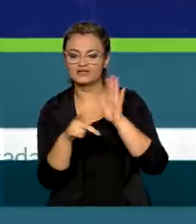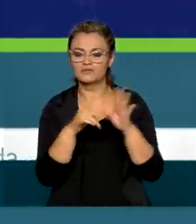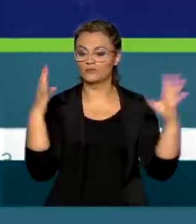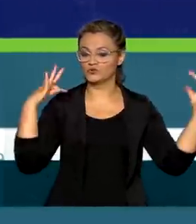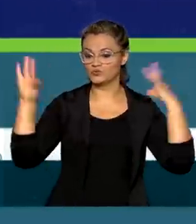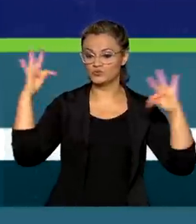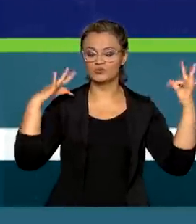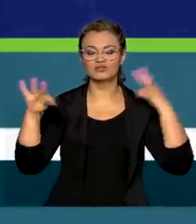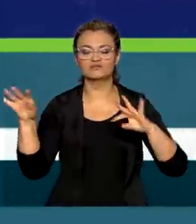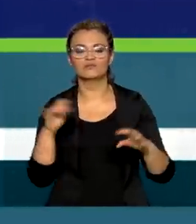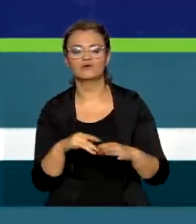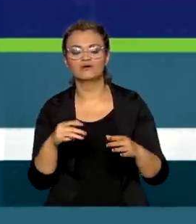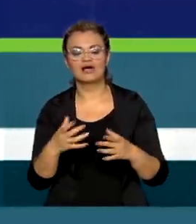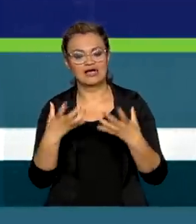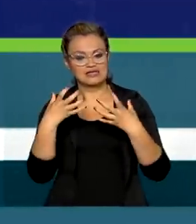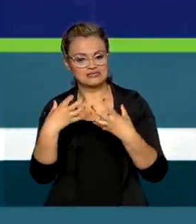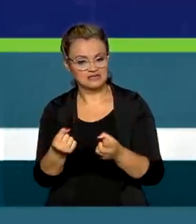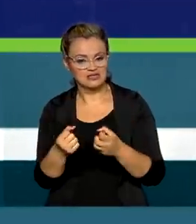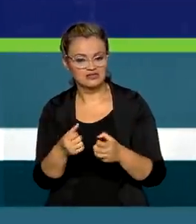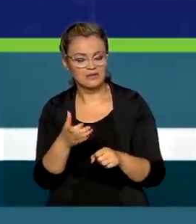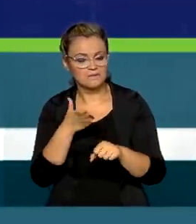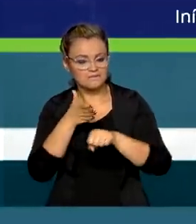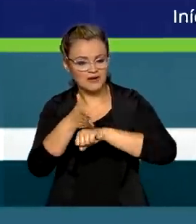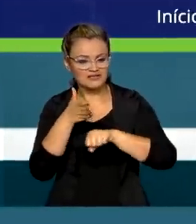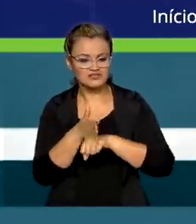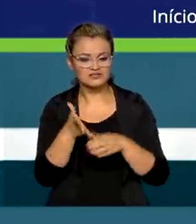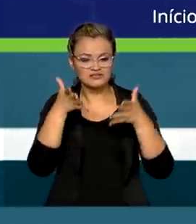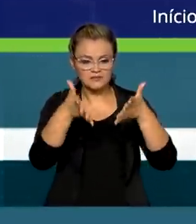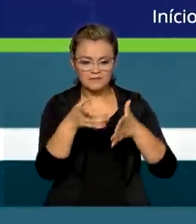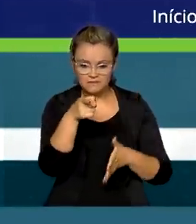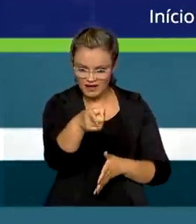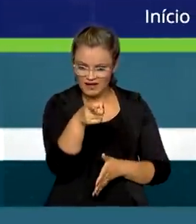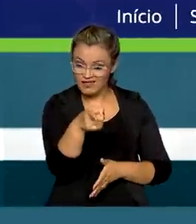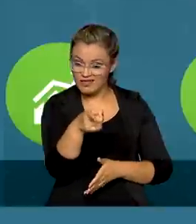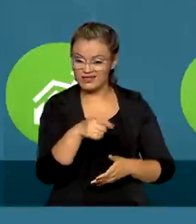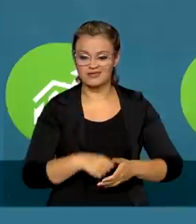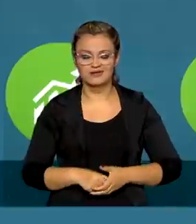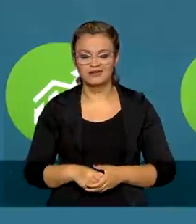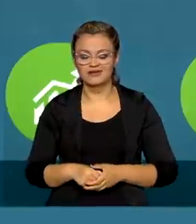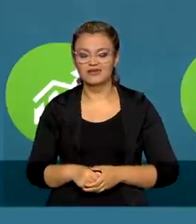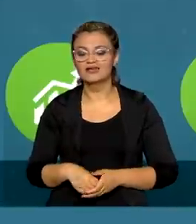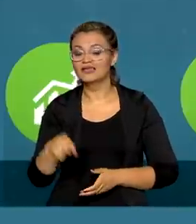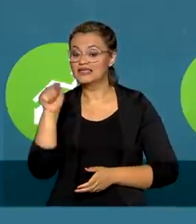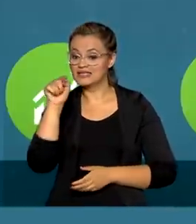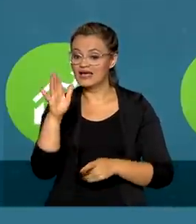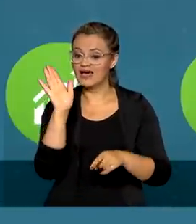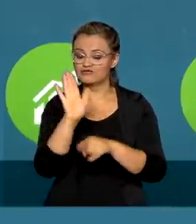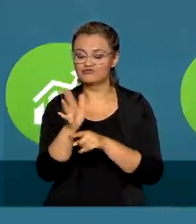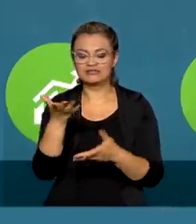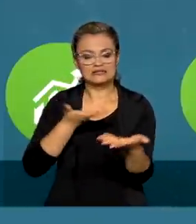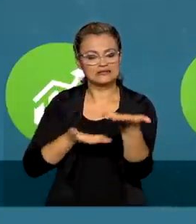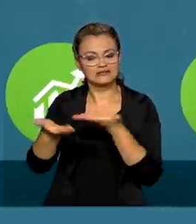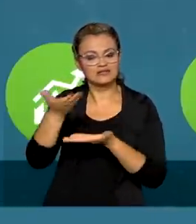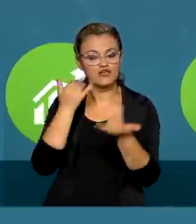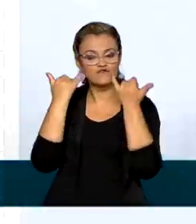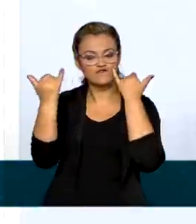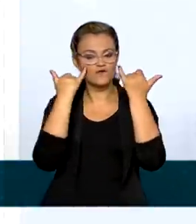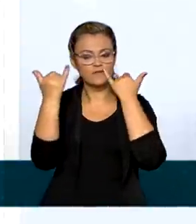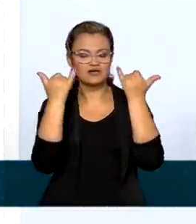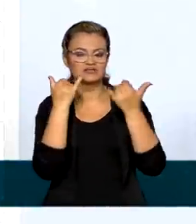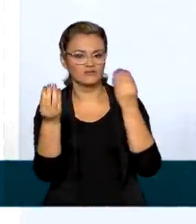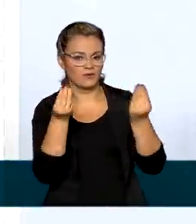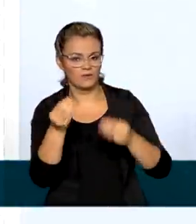a aderirem à plataforma consumidor.gov.br, que permite o intercâmbio de informações.